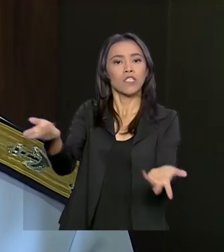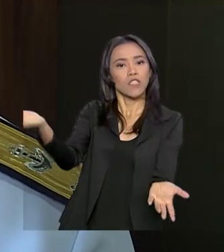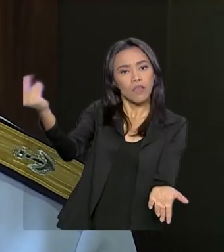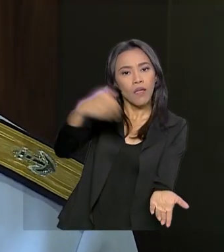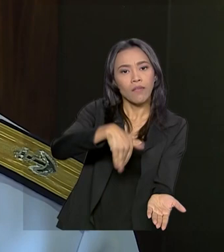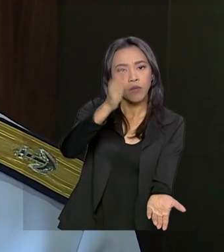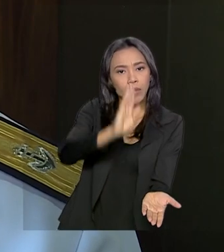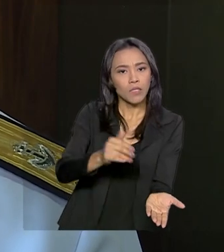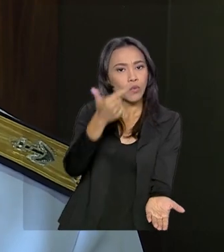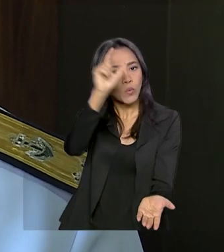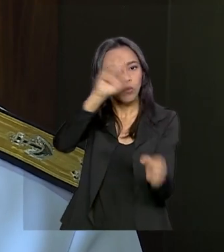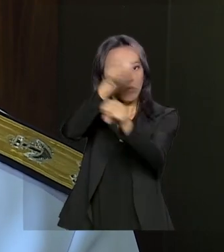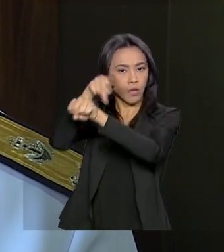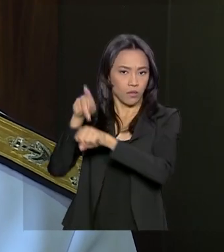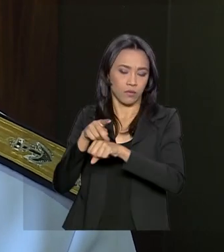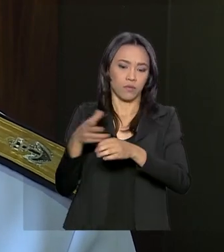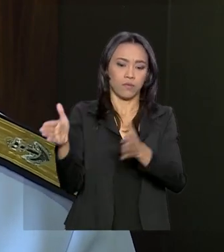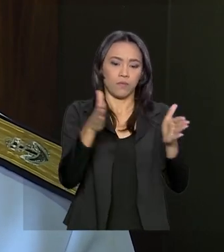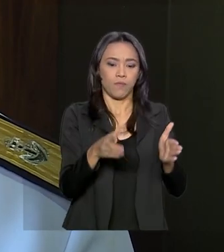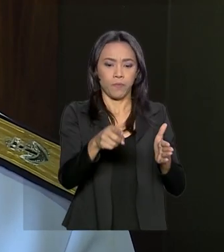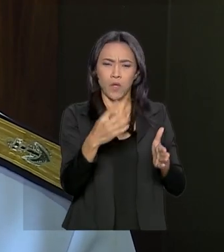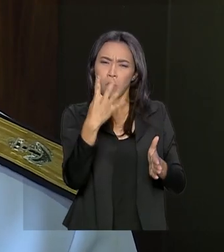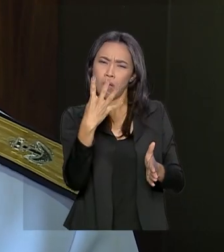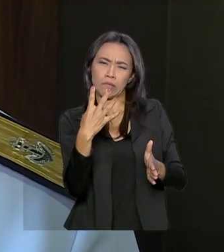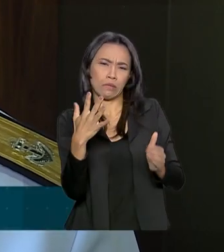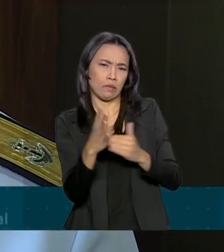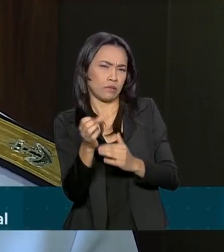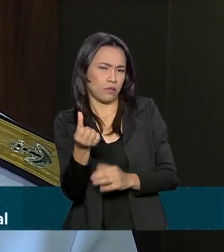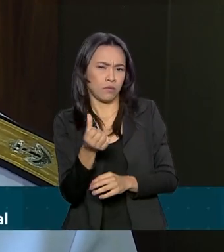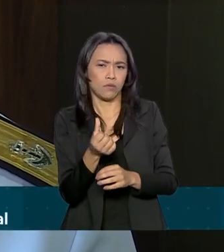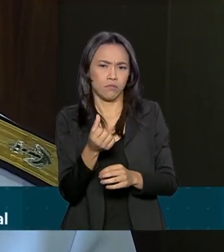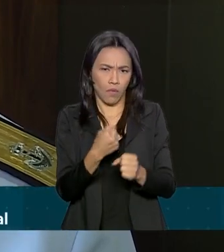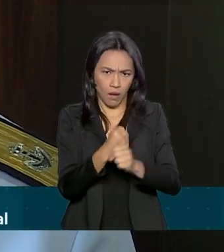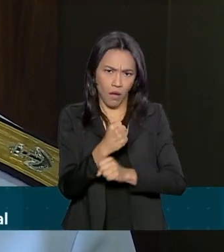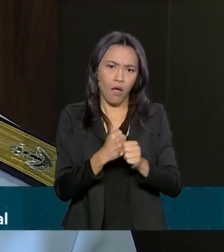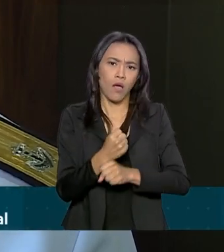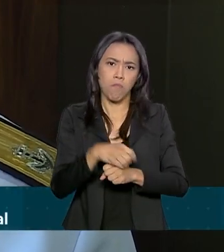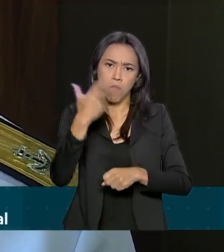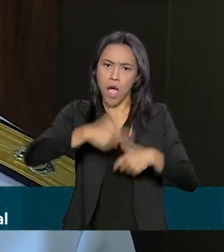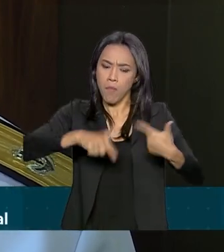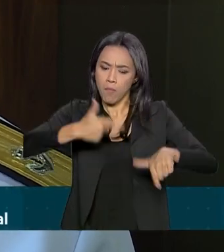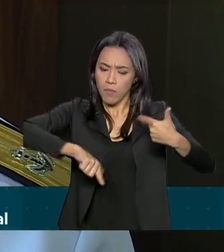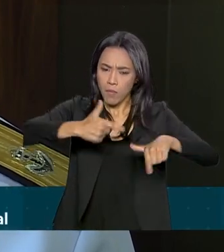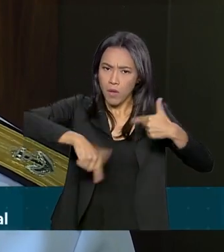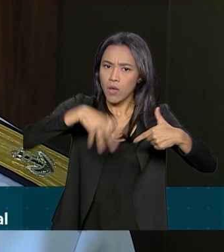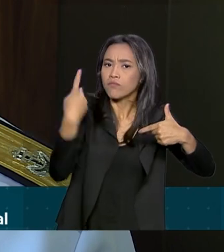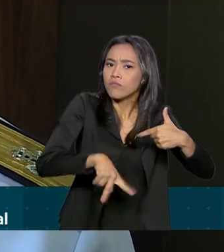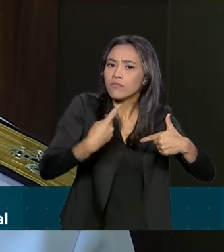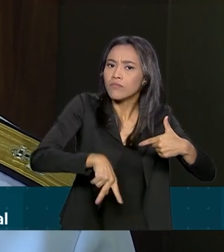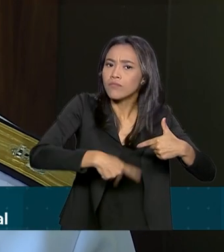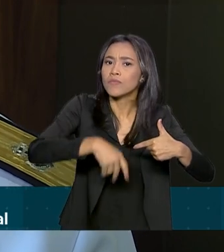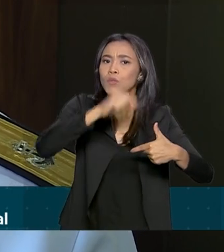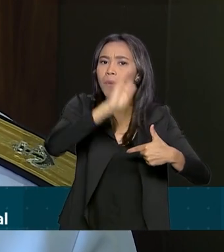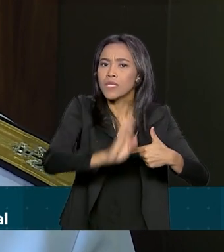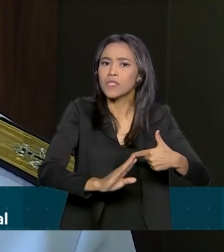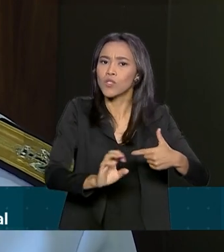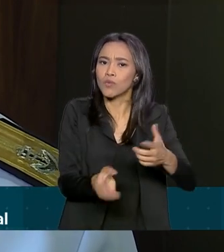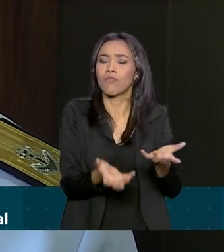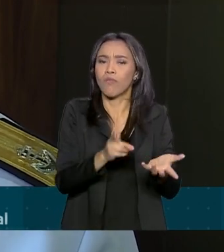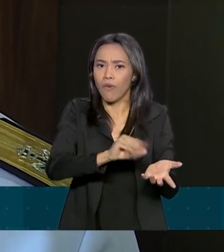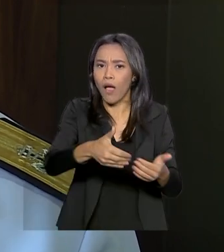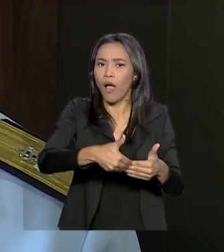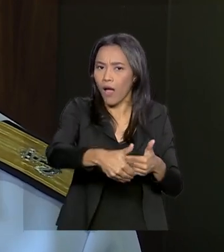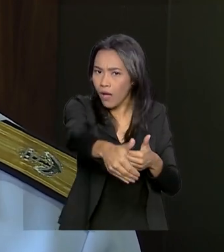Daqui a quatro, cinco anos vai ter uma grande produção desse produto para que você possa aumentar e